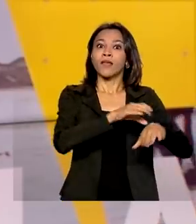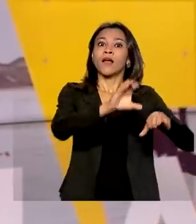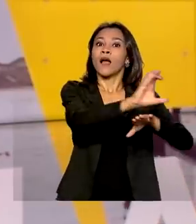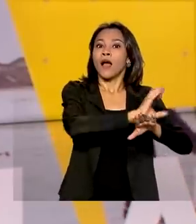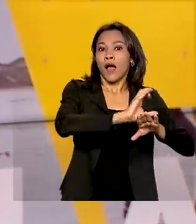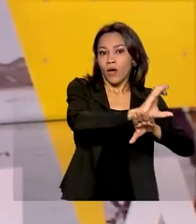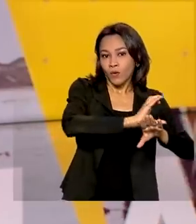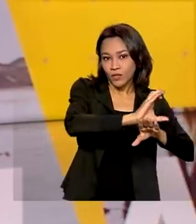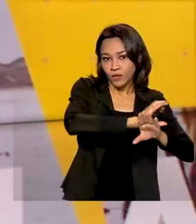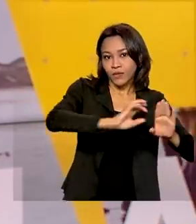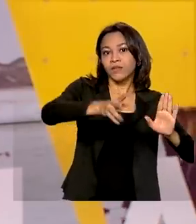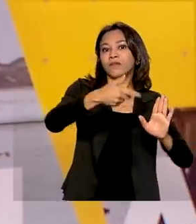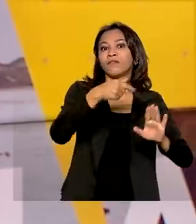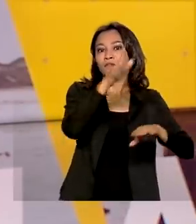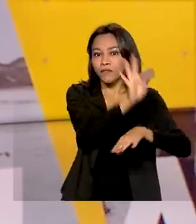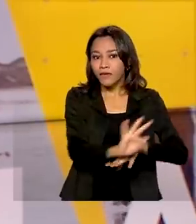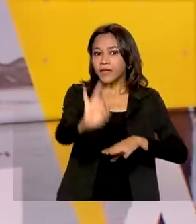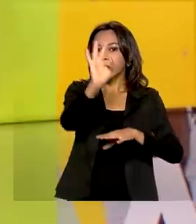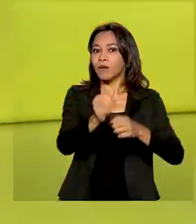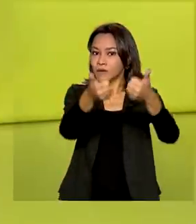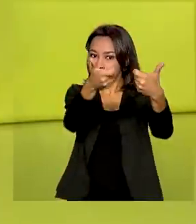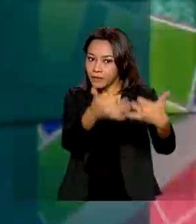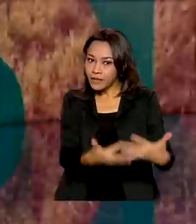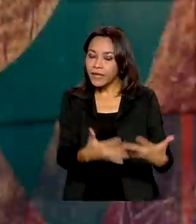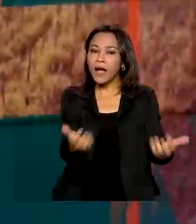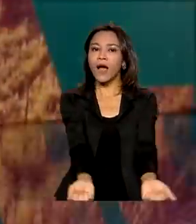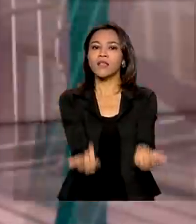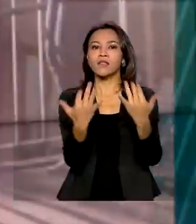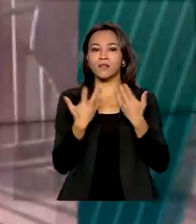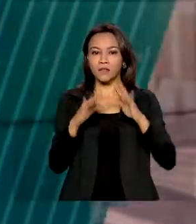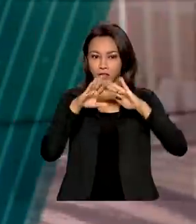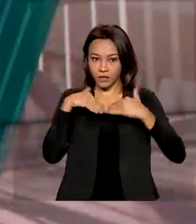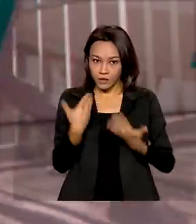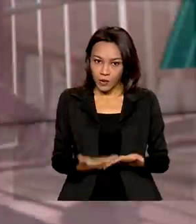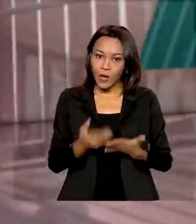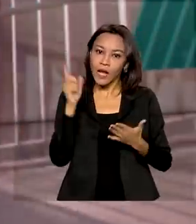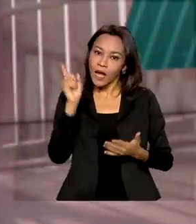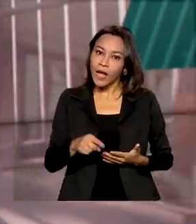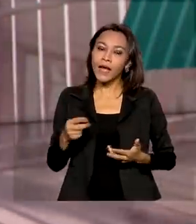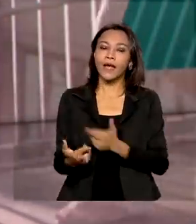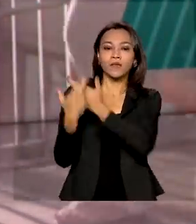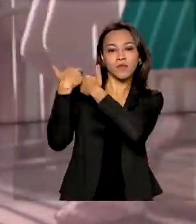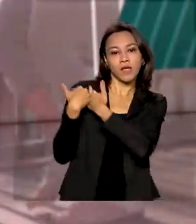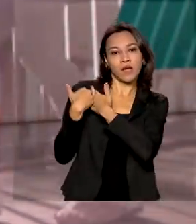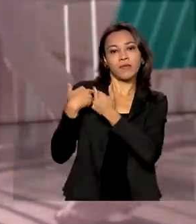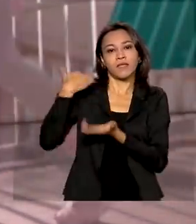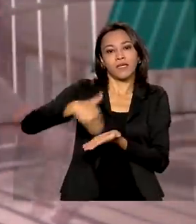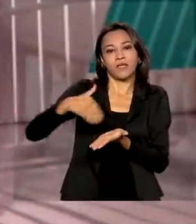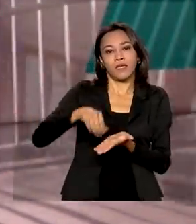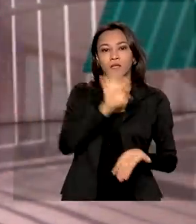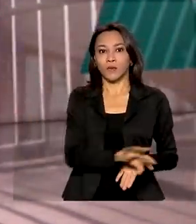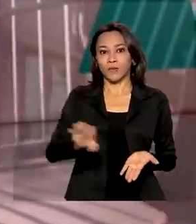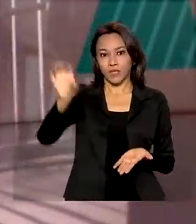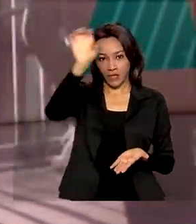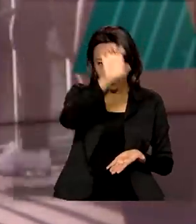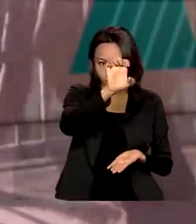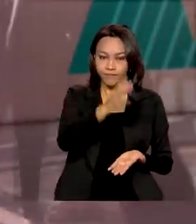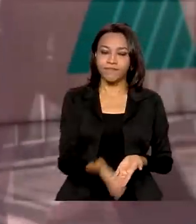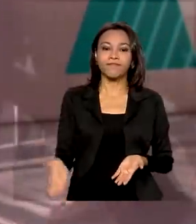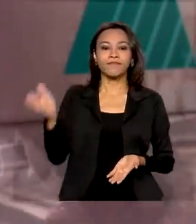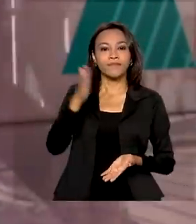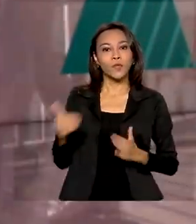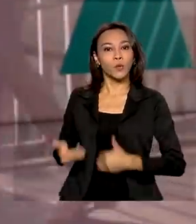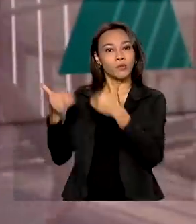decisão sobre a volta às aulas presenciais na rede pública de ensino é das Secretarias Estaduais de Educação. O Ministério da